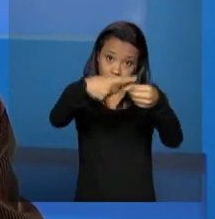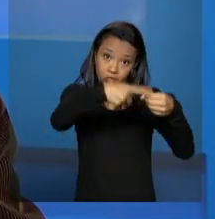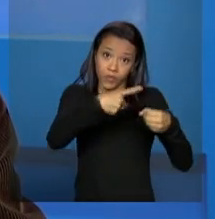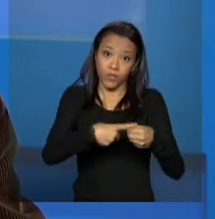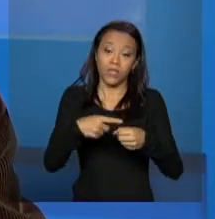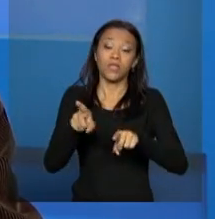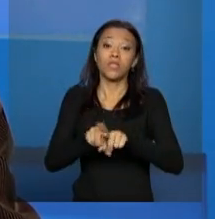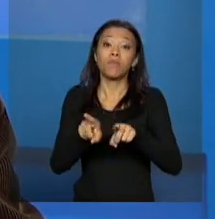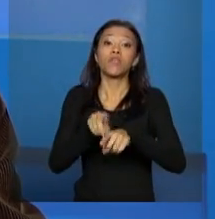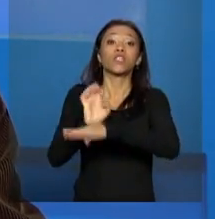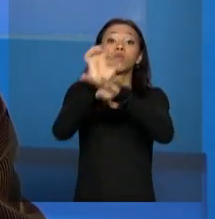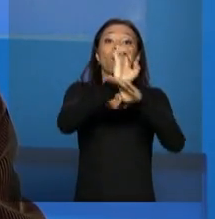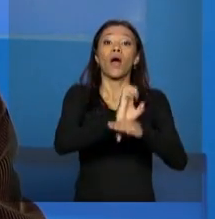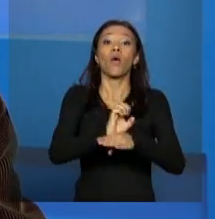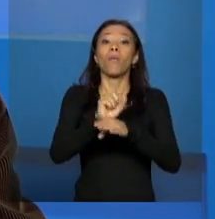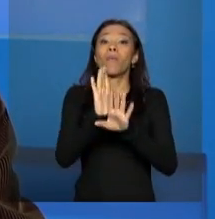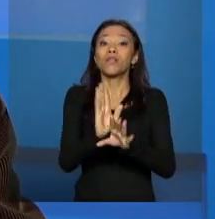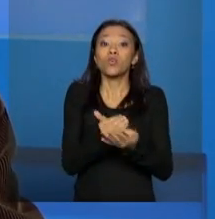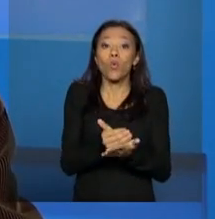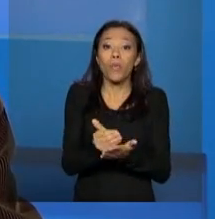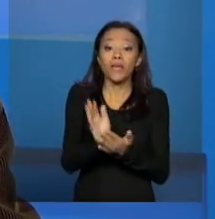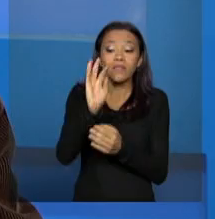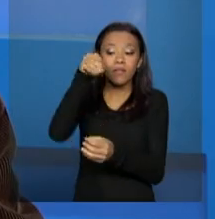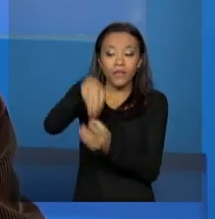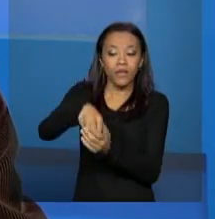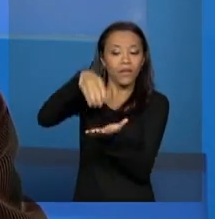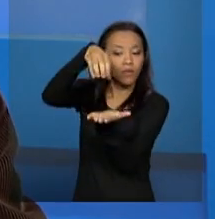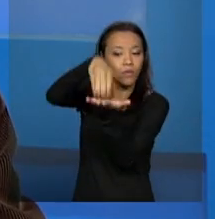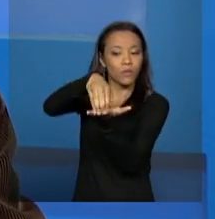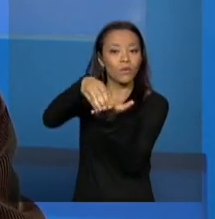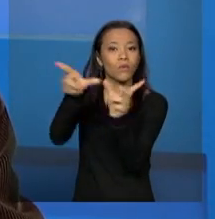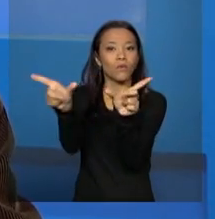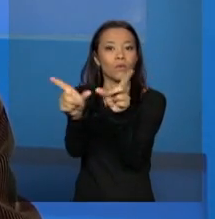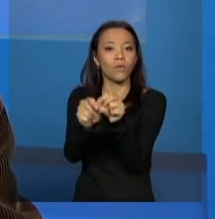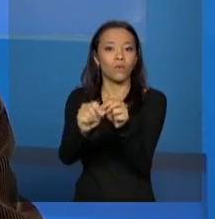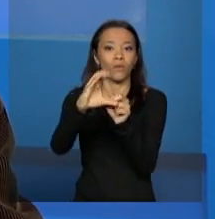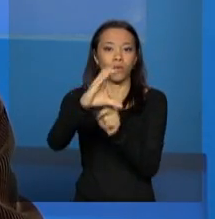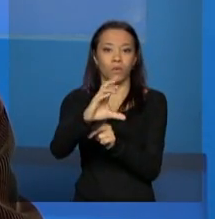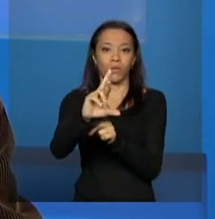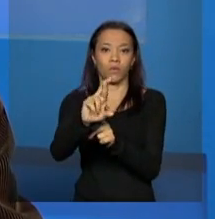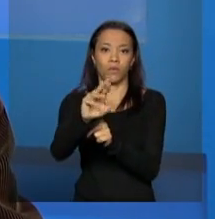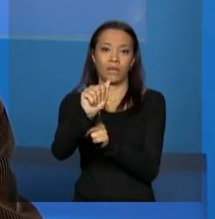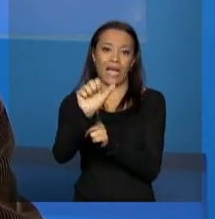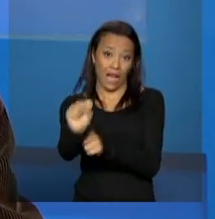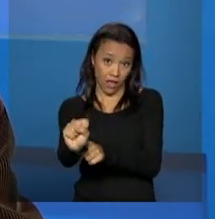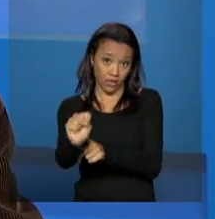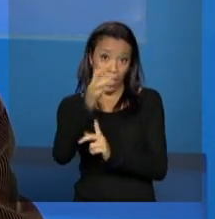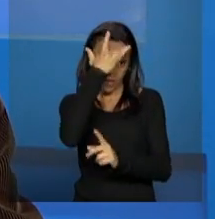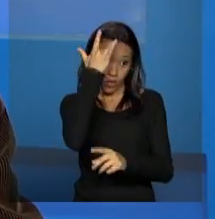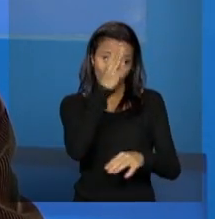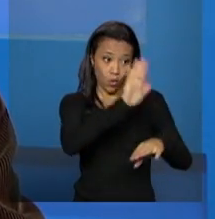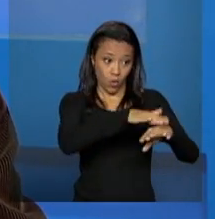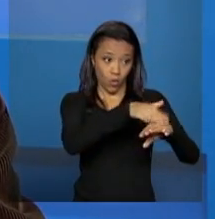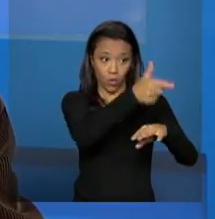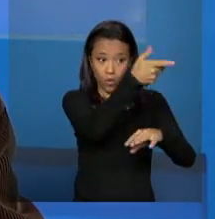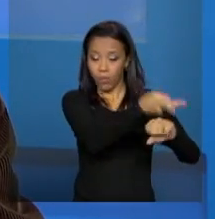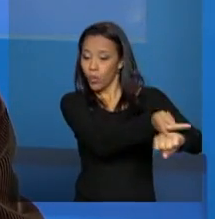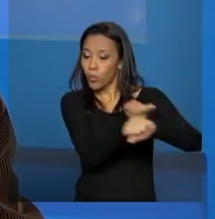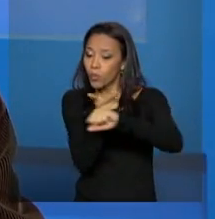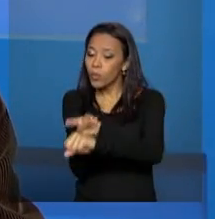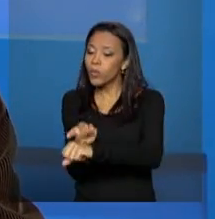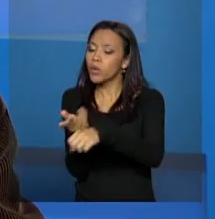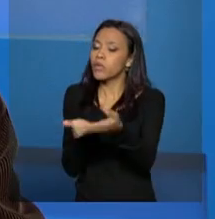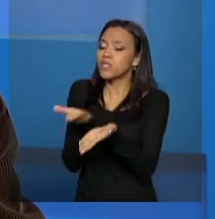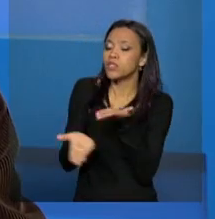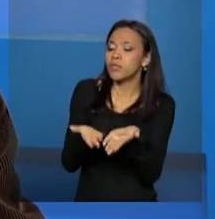no, vamos dizer, no balcão do CRAS. Por exemplo, quando o cidadão que vai lá buscar o serviço, ele não teve aquele serviço da forma que ele gostaria e não teve o